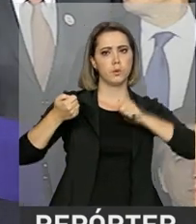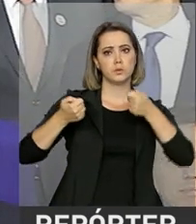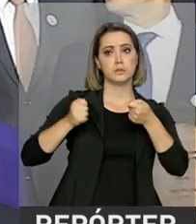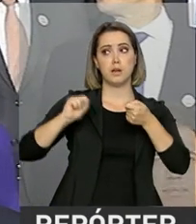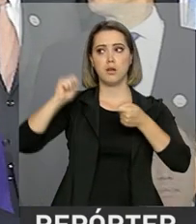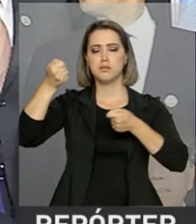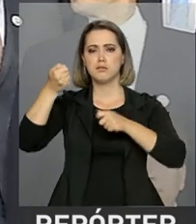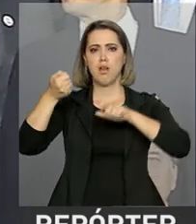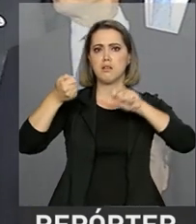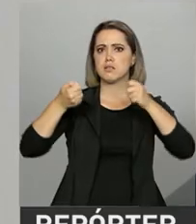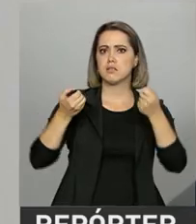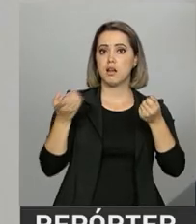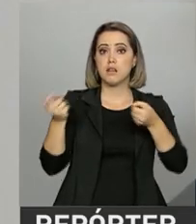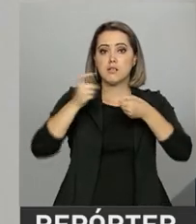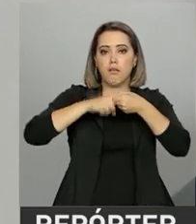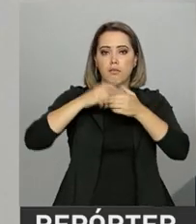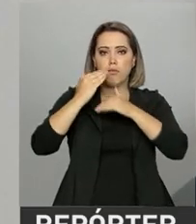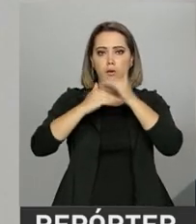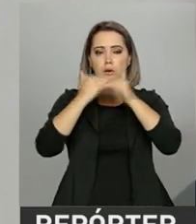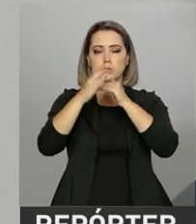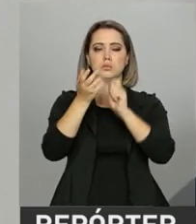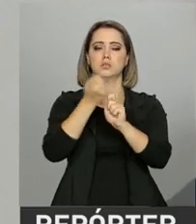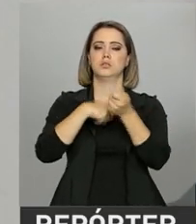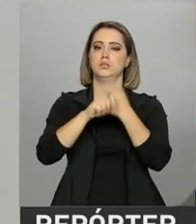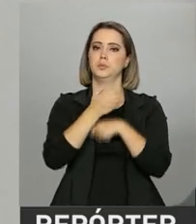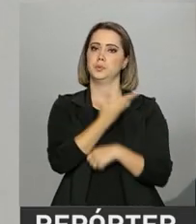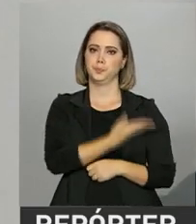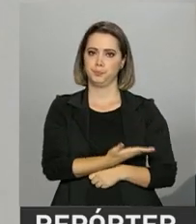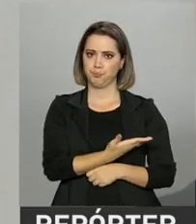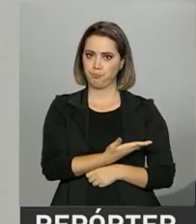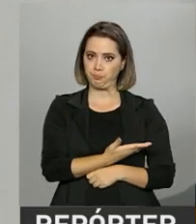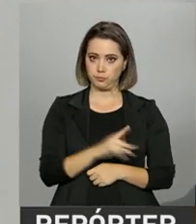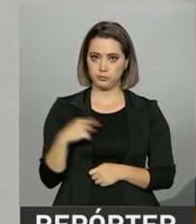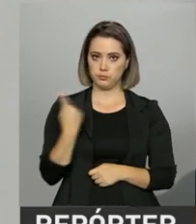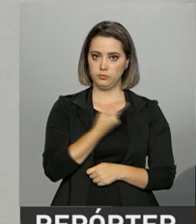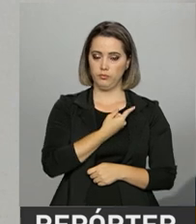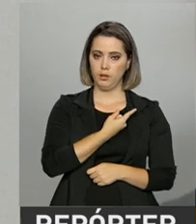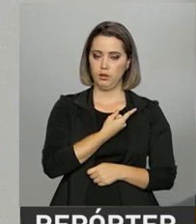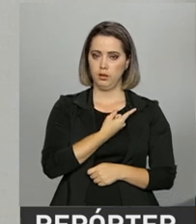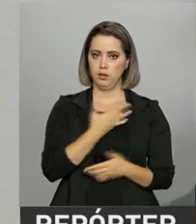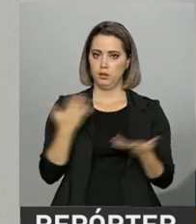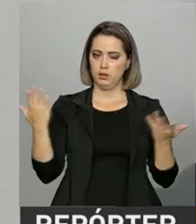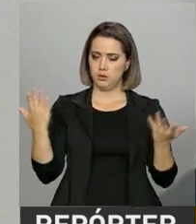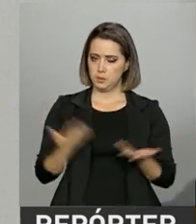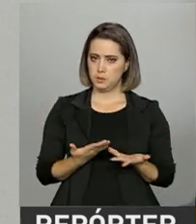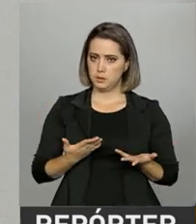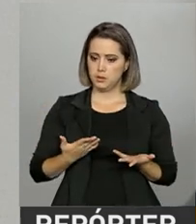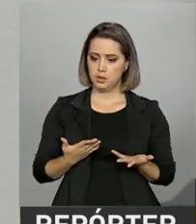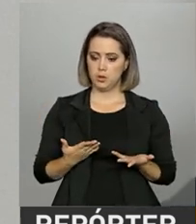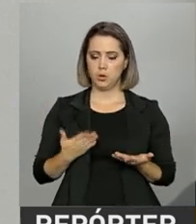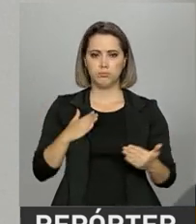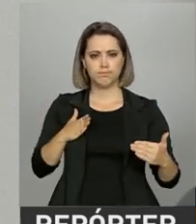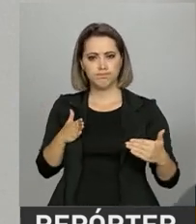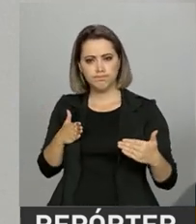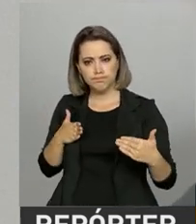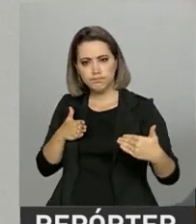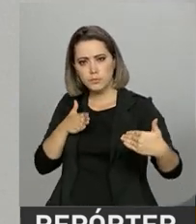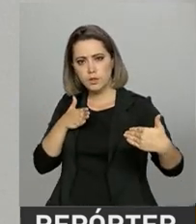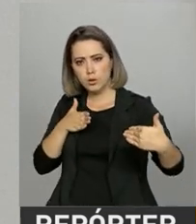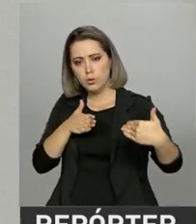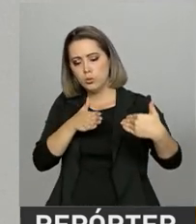recuperação da economia. Nós estamos entrando exatamente numa, agora, uma rota de